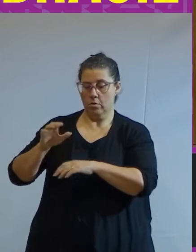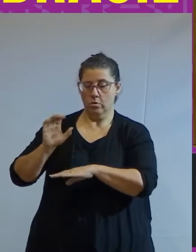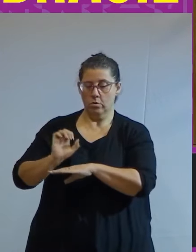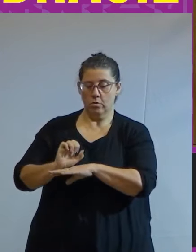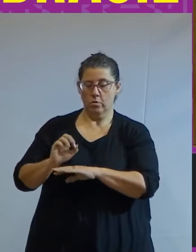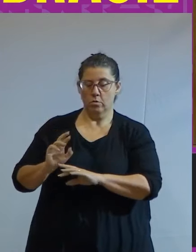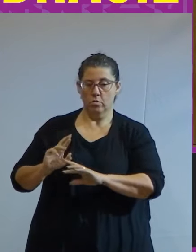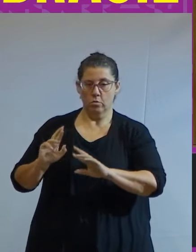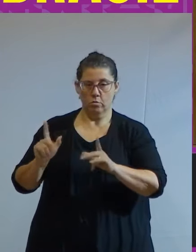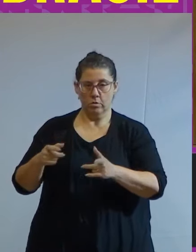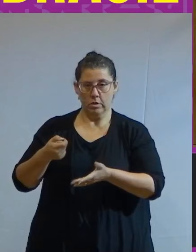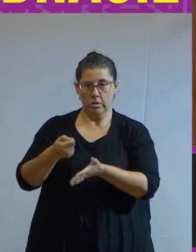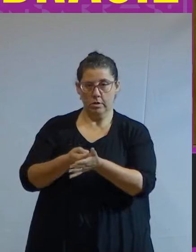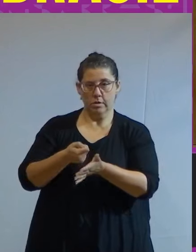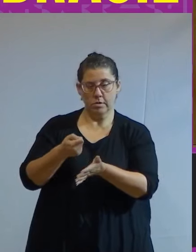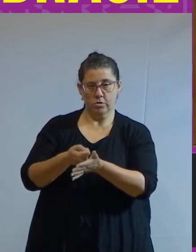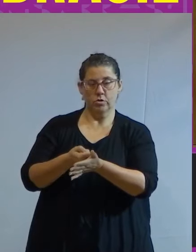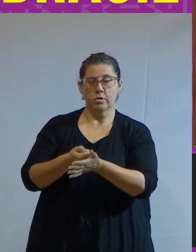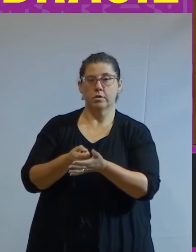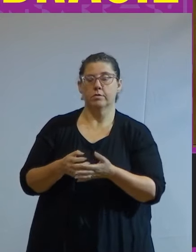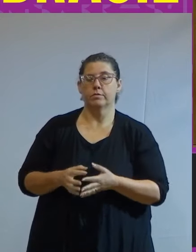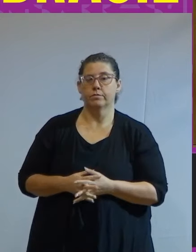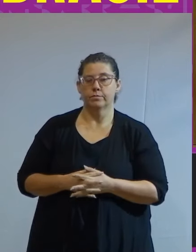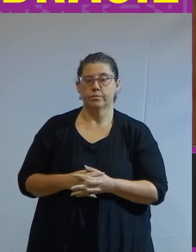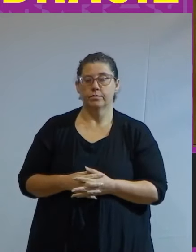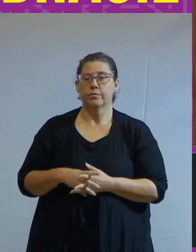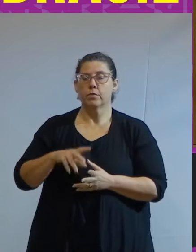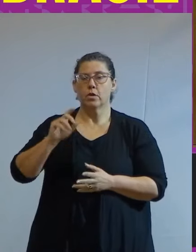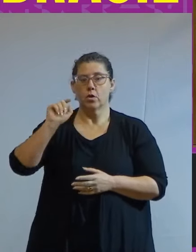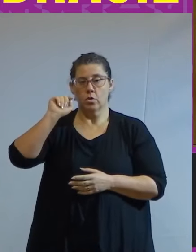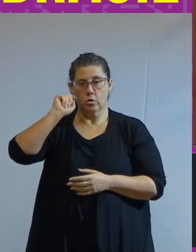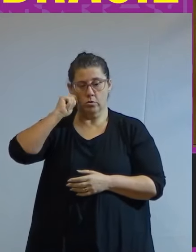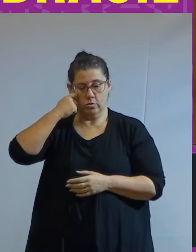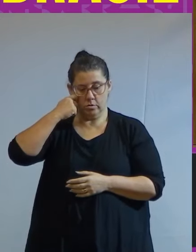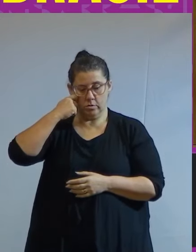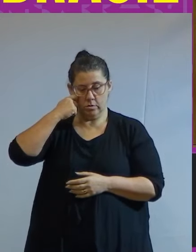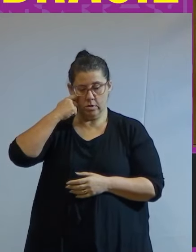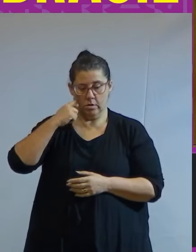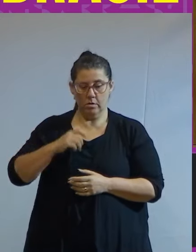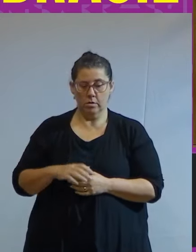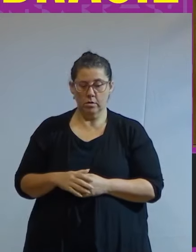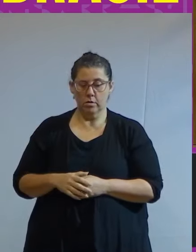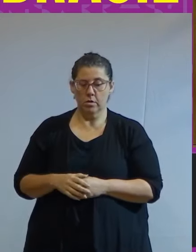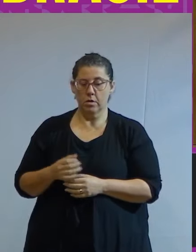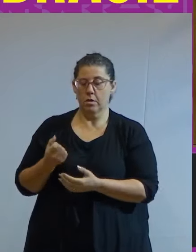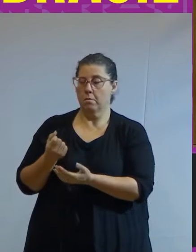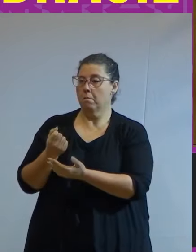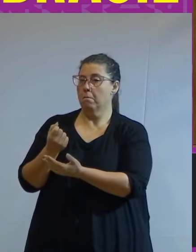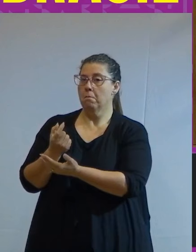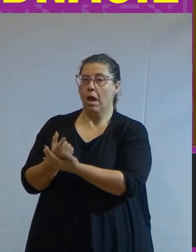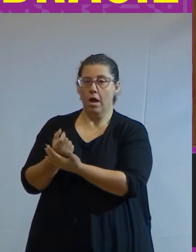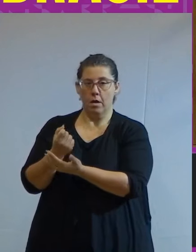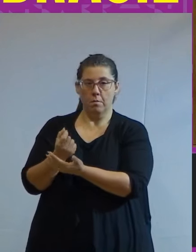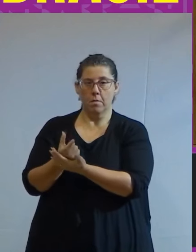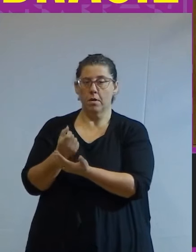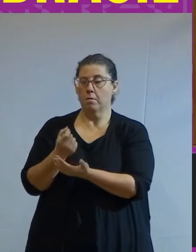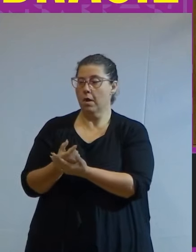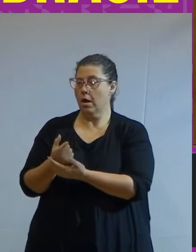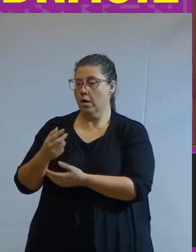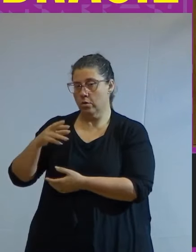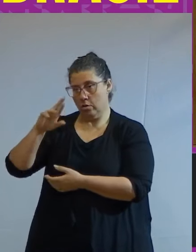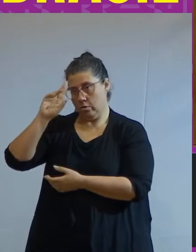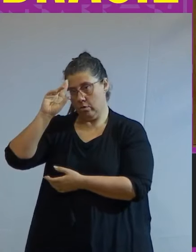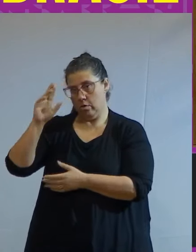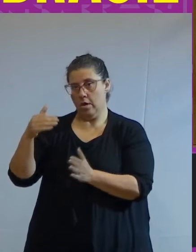contrapartida exigida pelos senhores e os negros em certo sentido pagam pela indenização aos senhores